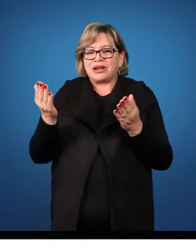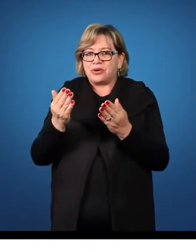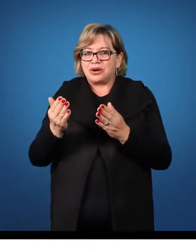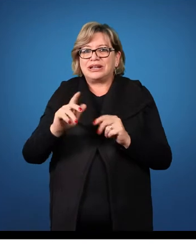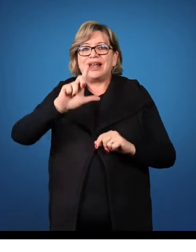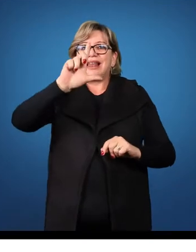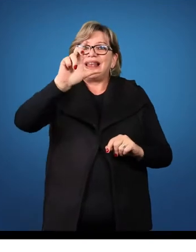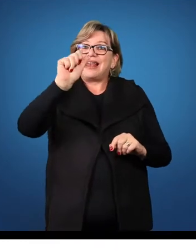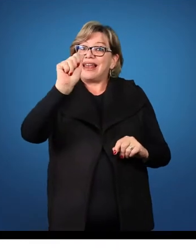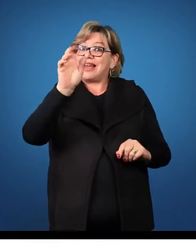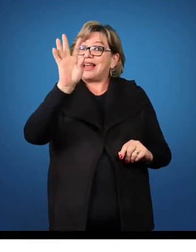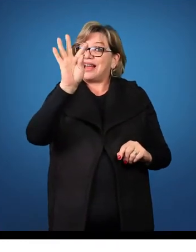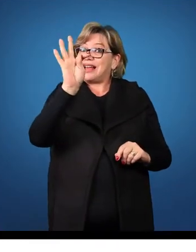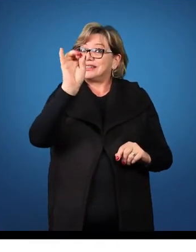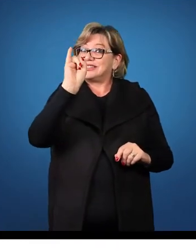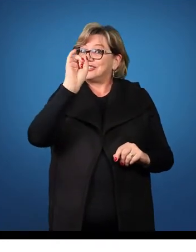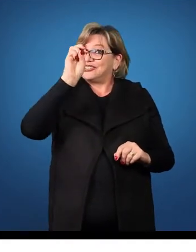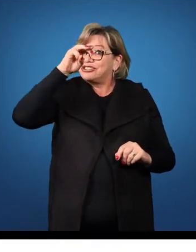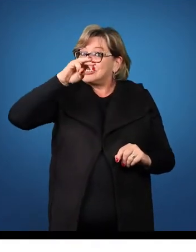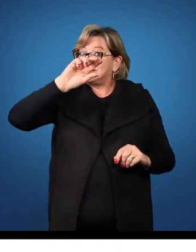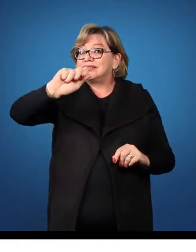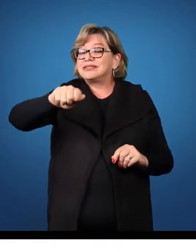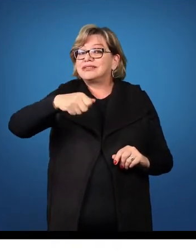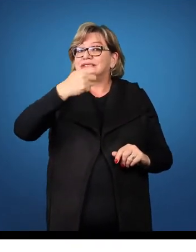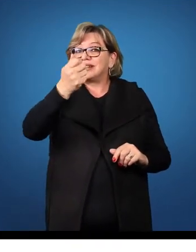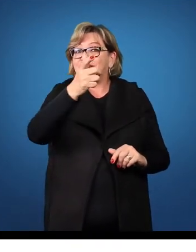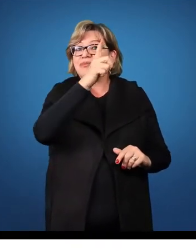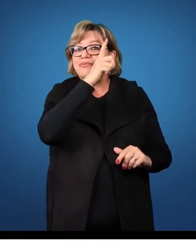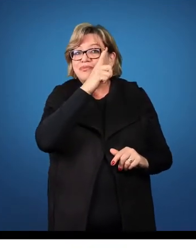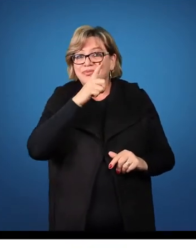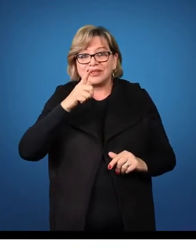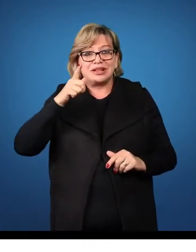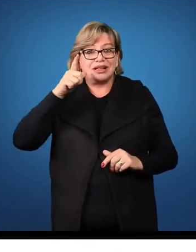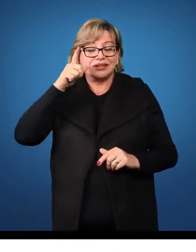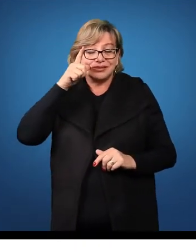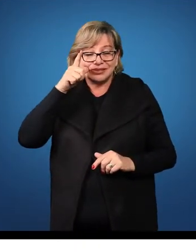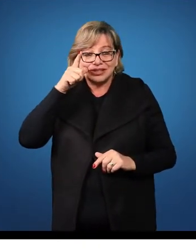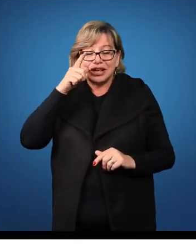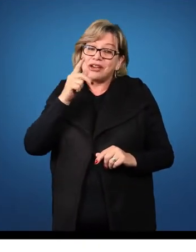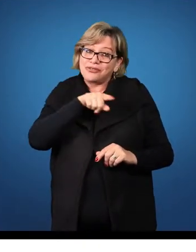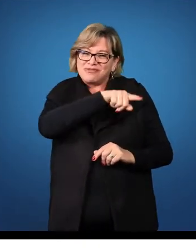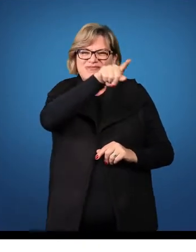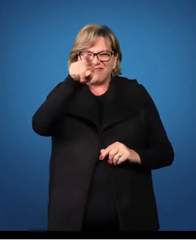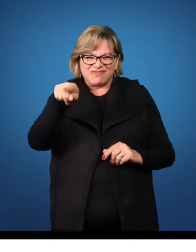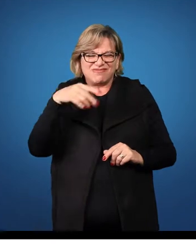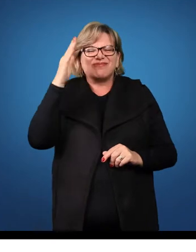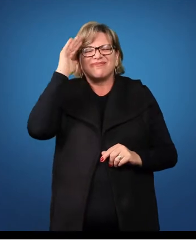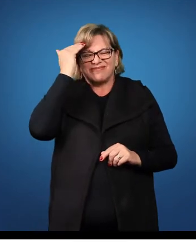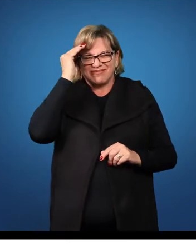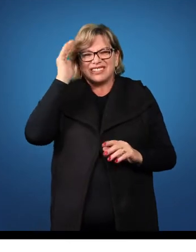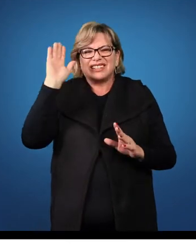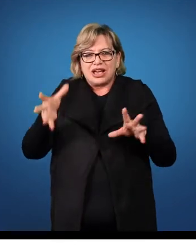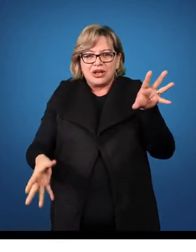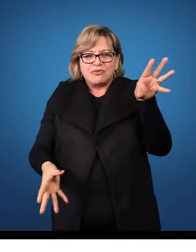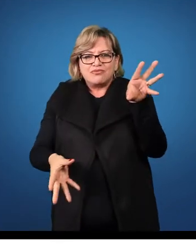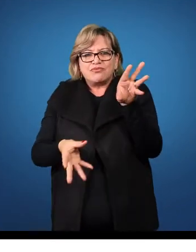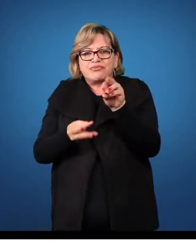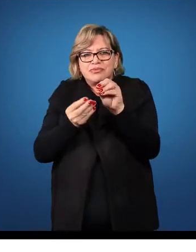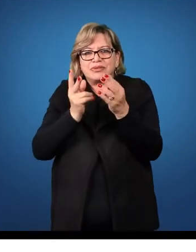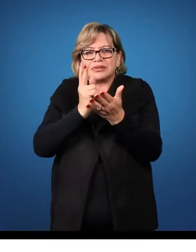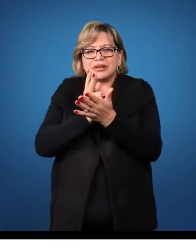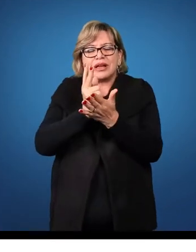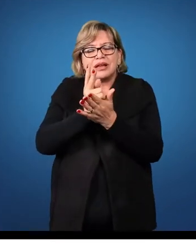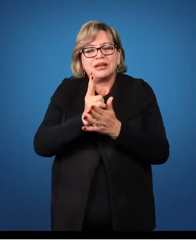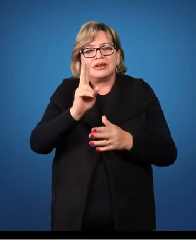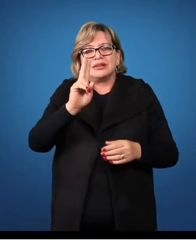vocês já sabem, é bastante sucinta, bastante sintética a língua, então reduz-se